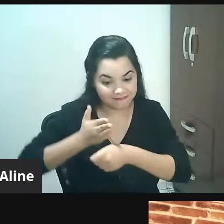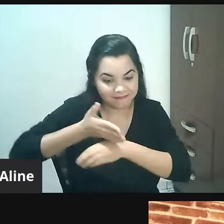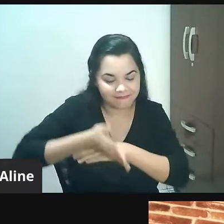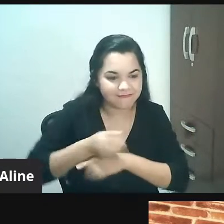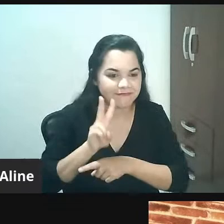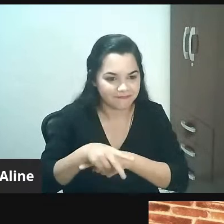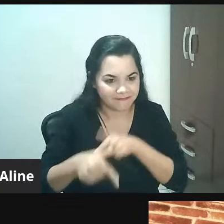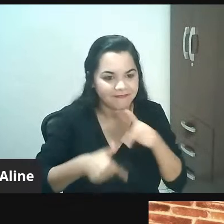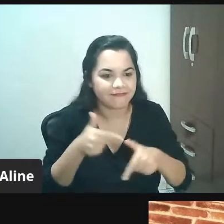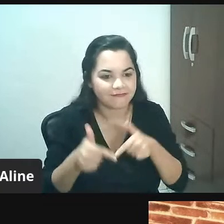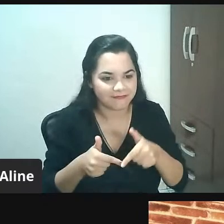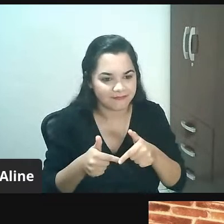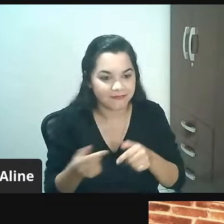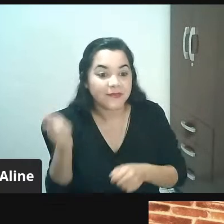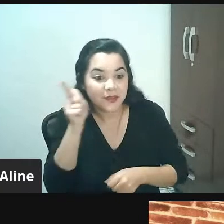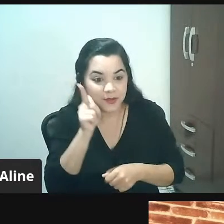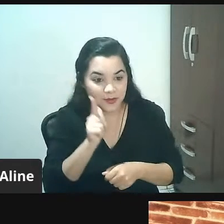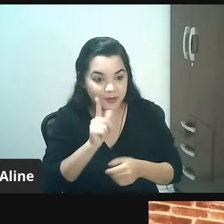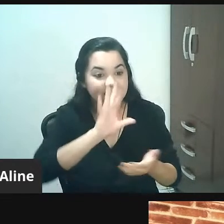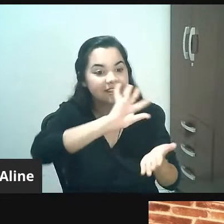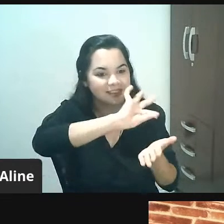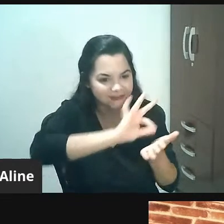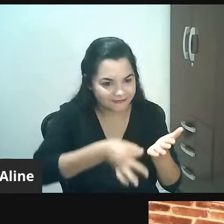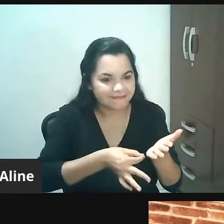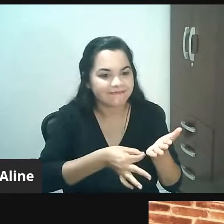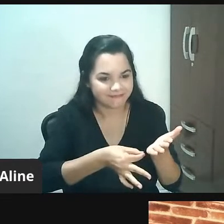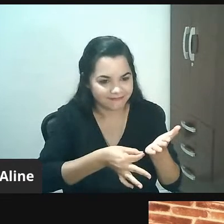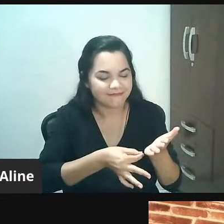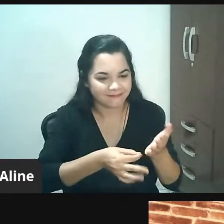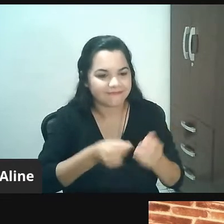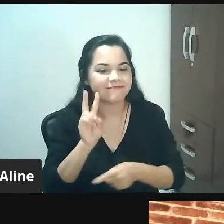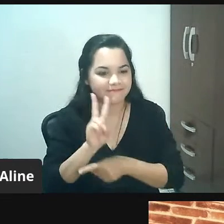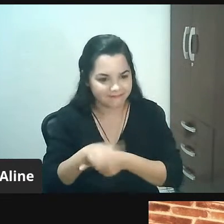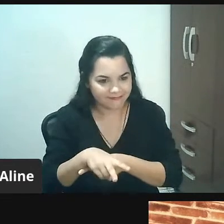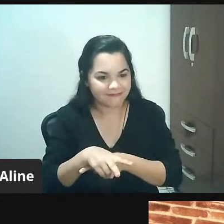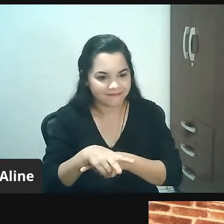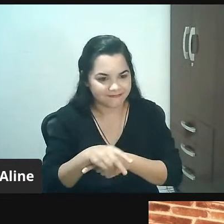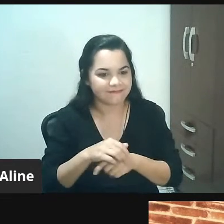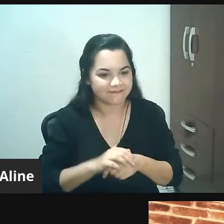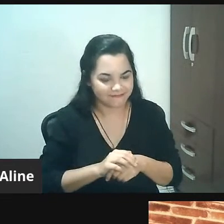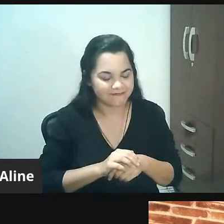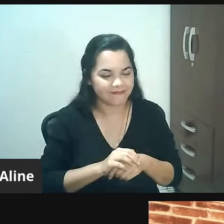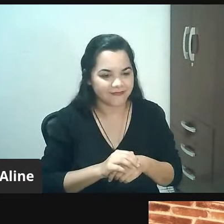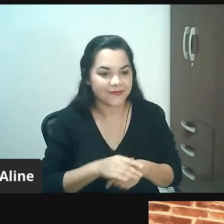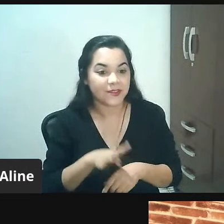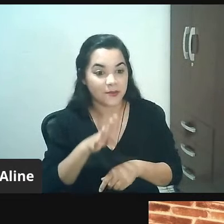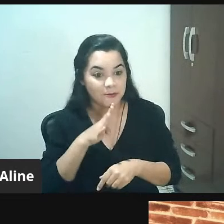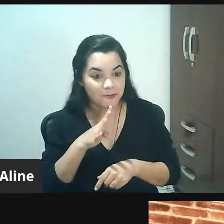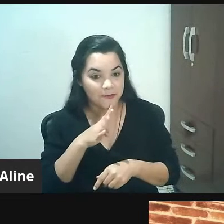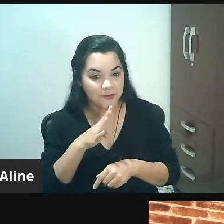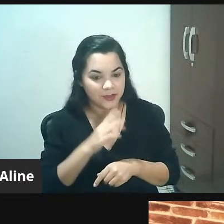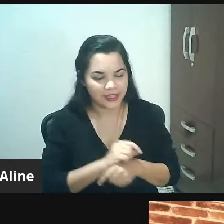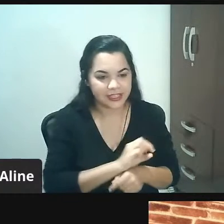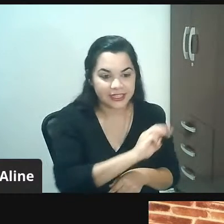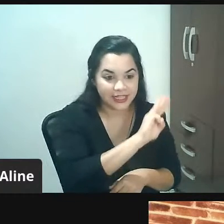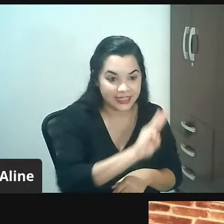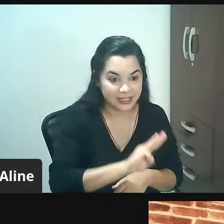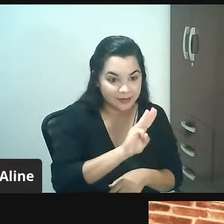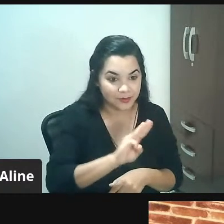pode se candidatar às diversas vagas disponibilizadas no portal. Conheça o portal www